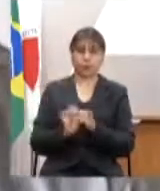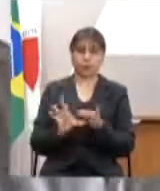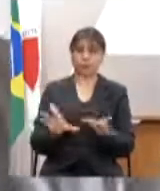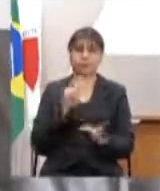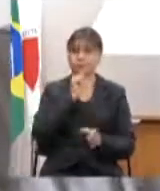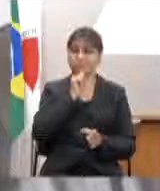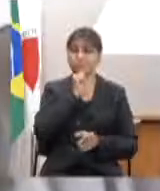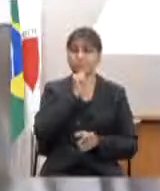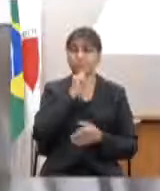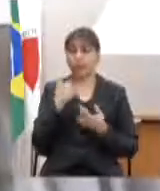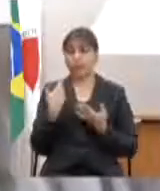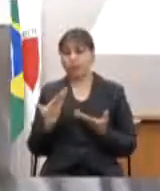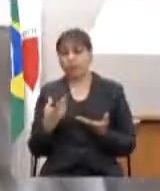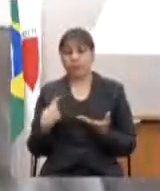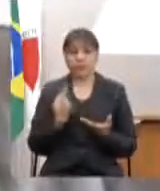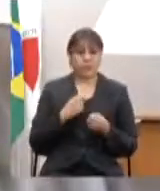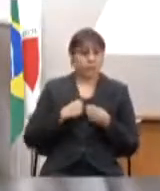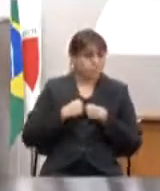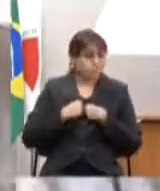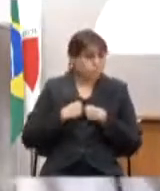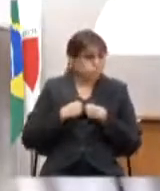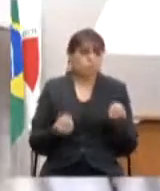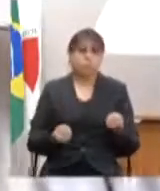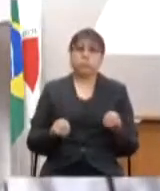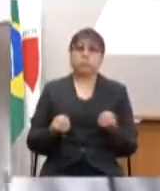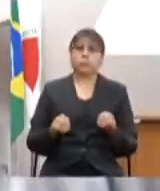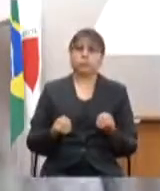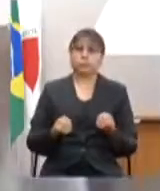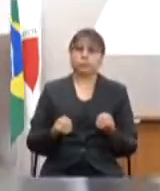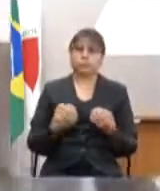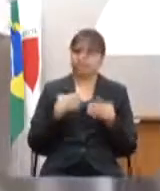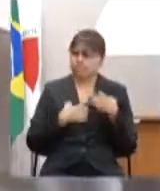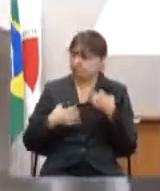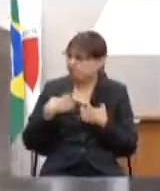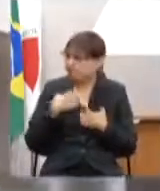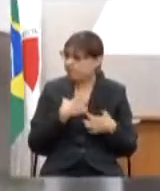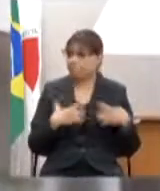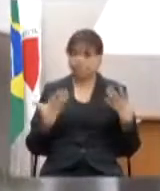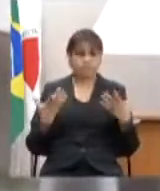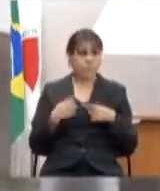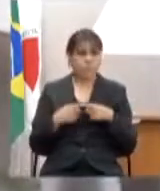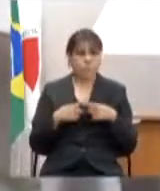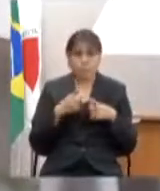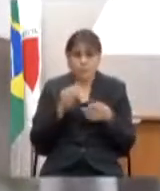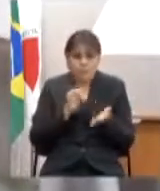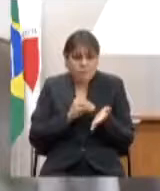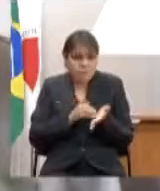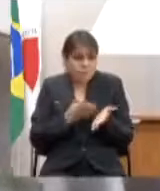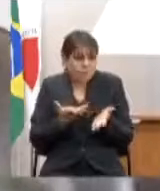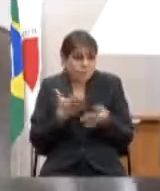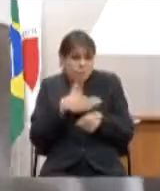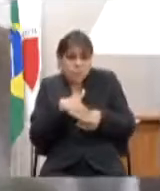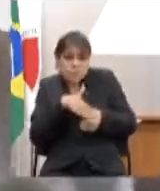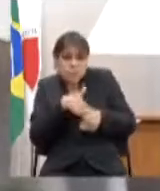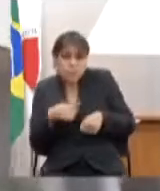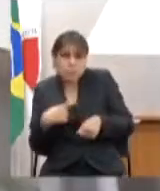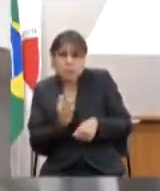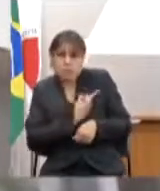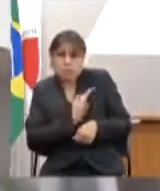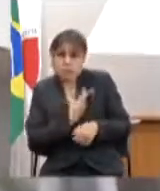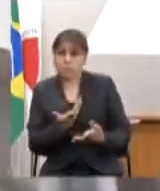e a gente fica aqui indignado e revoltado por essa falta de insensibilidade por essa crueldade por parte do